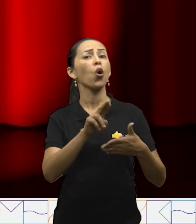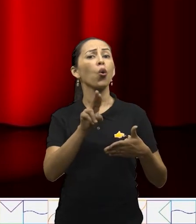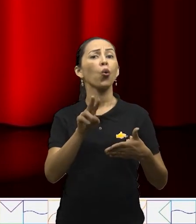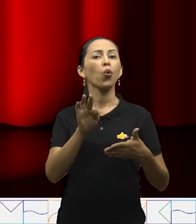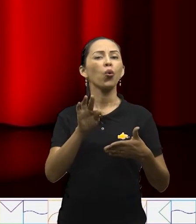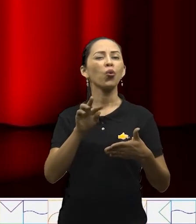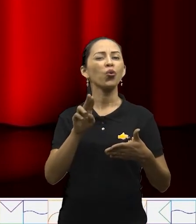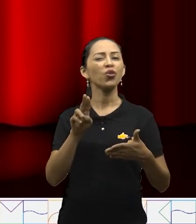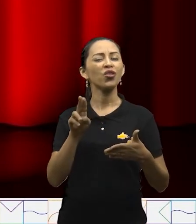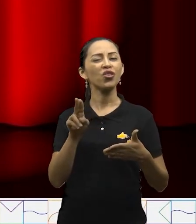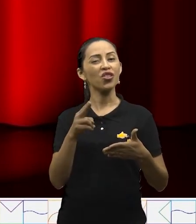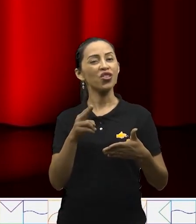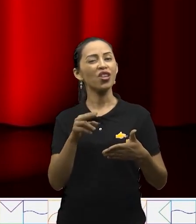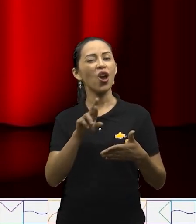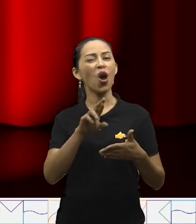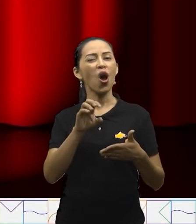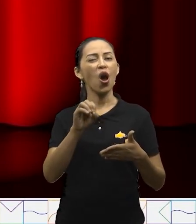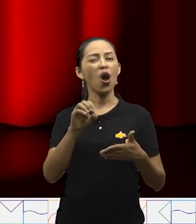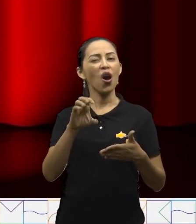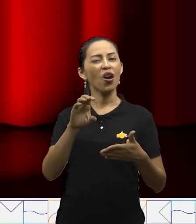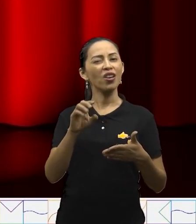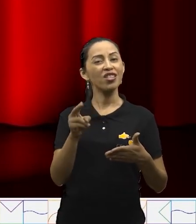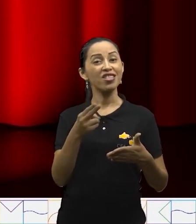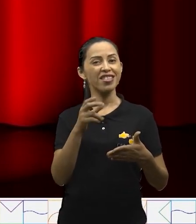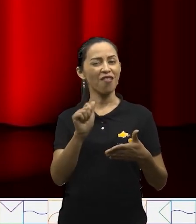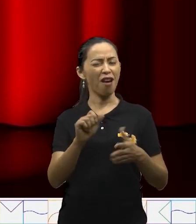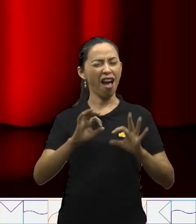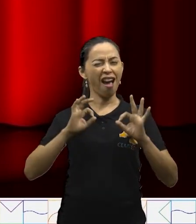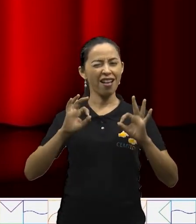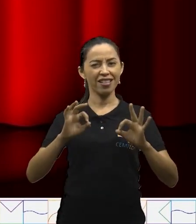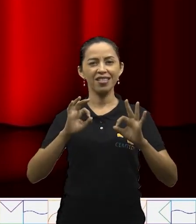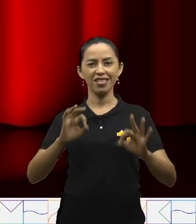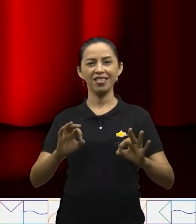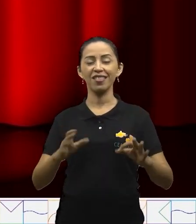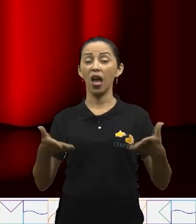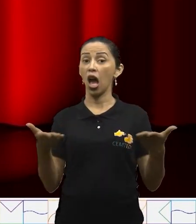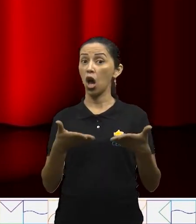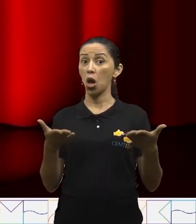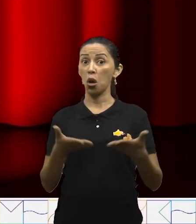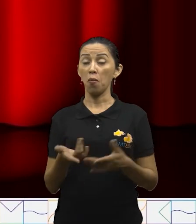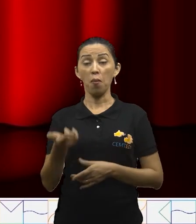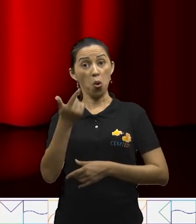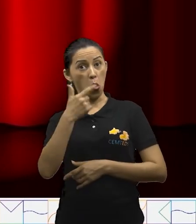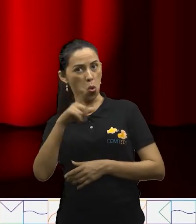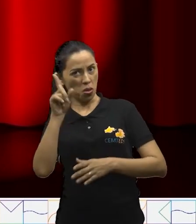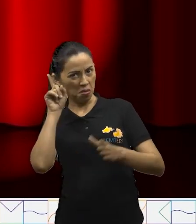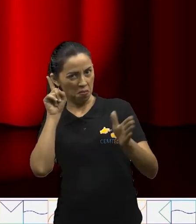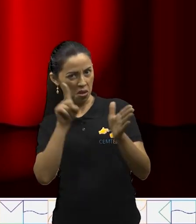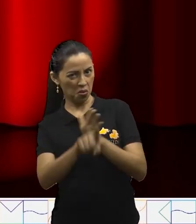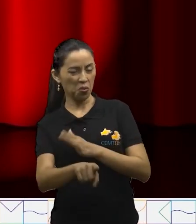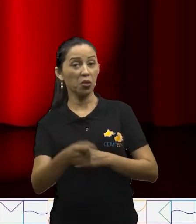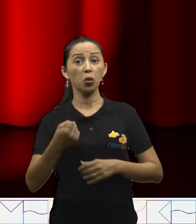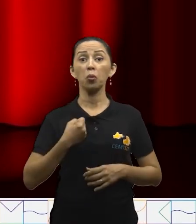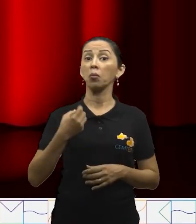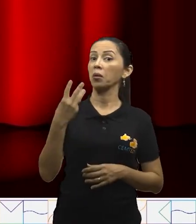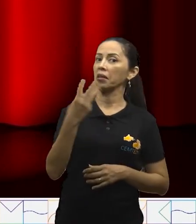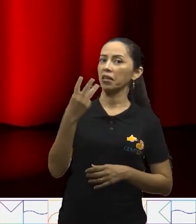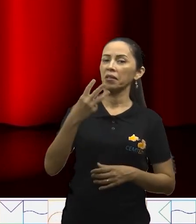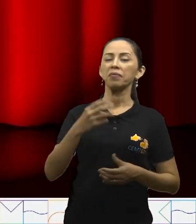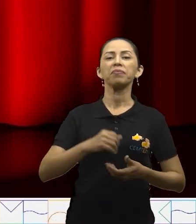Rocha. Você arrasou, hein? Vamos agora para a pergunta número 3.